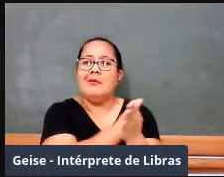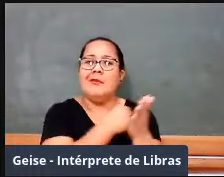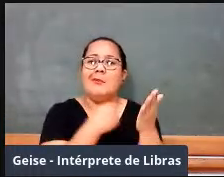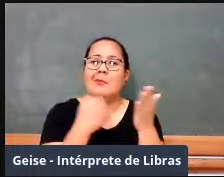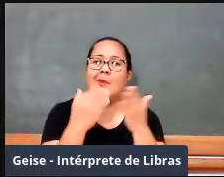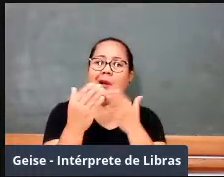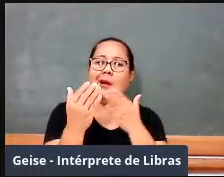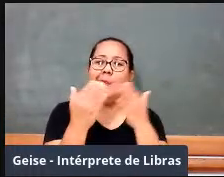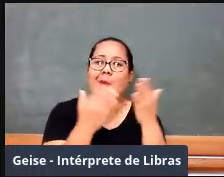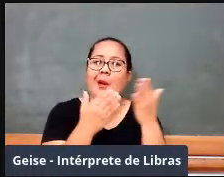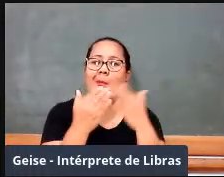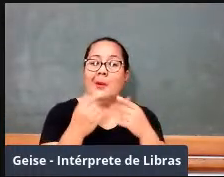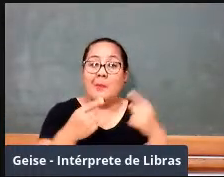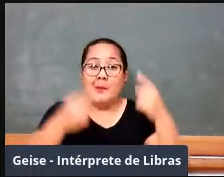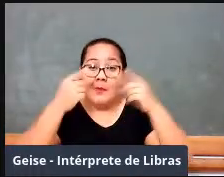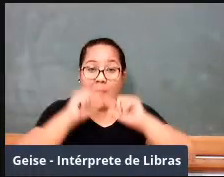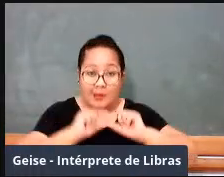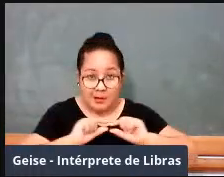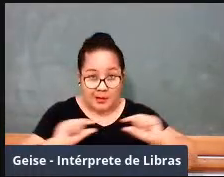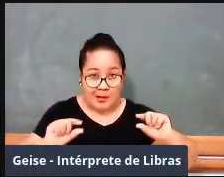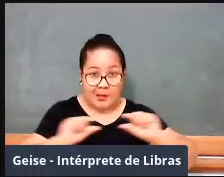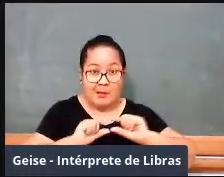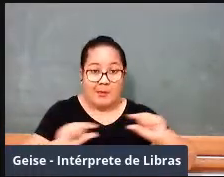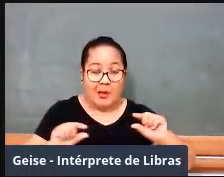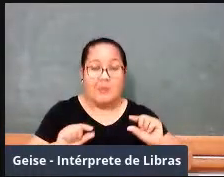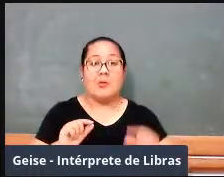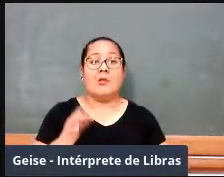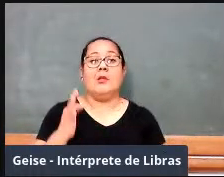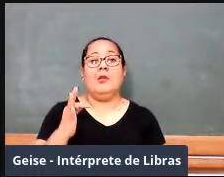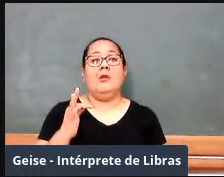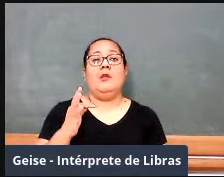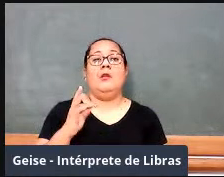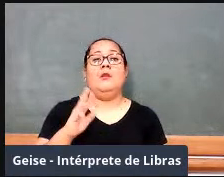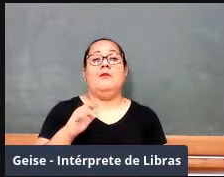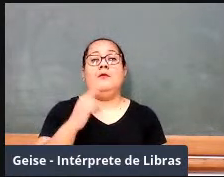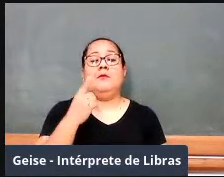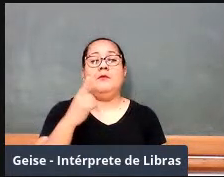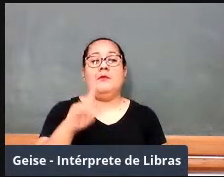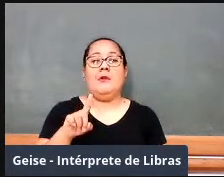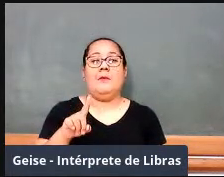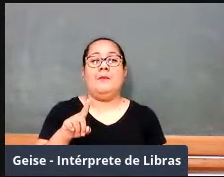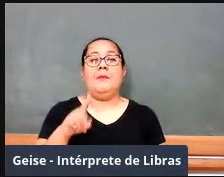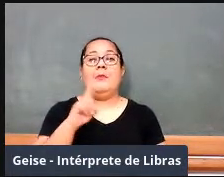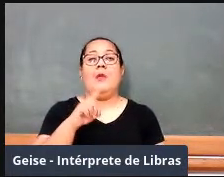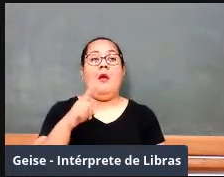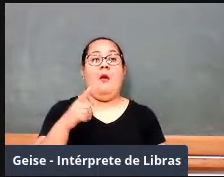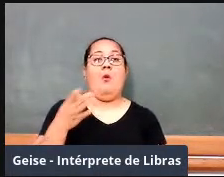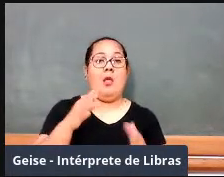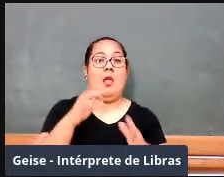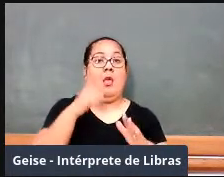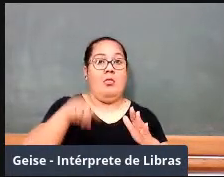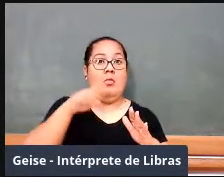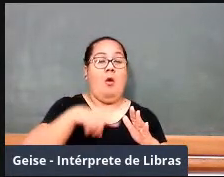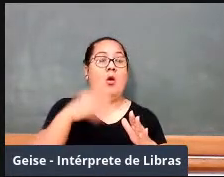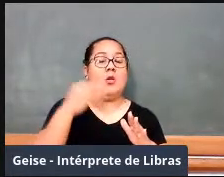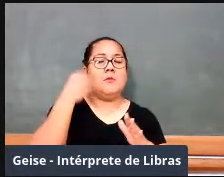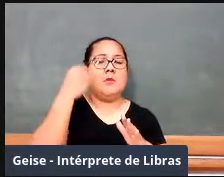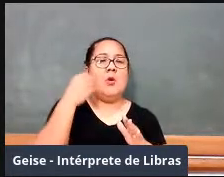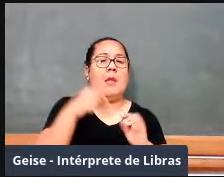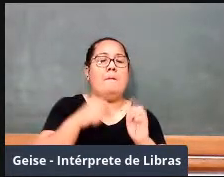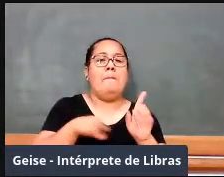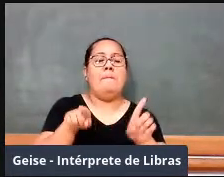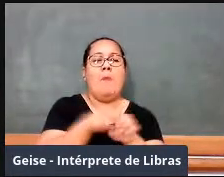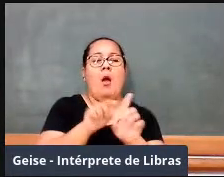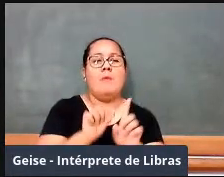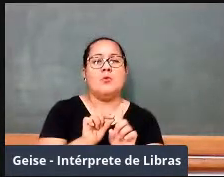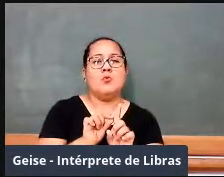uma sistematização, lá embaixo. Função. A experiência nos ensina que a temperatura em